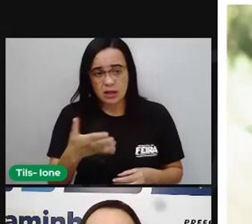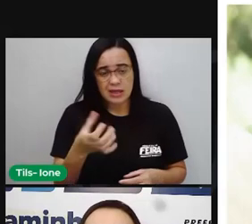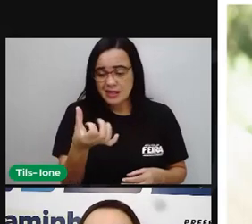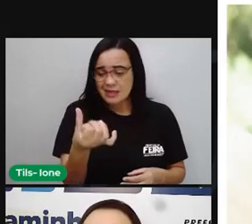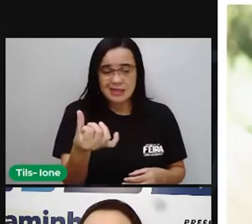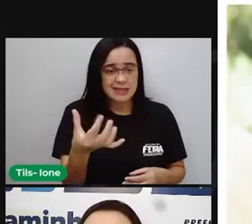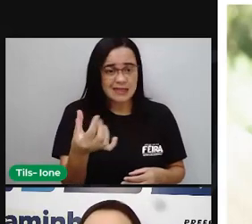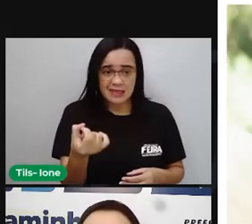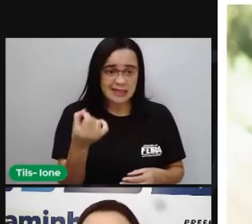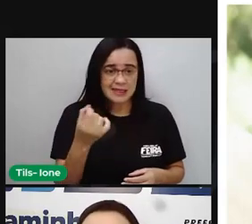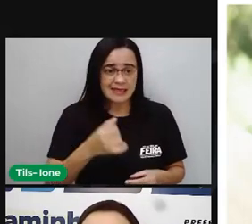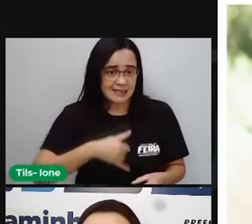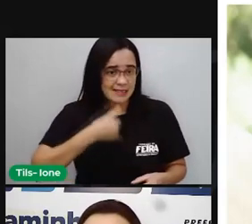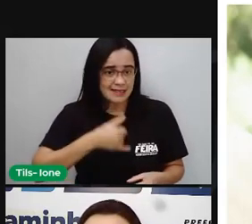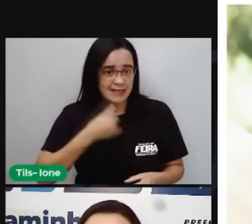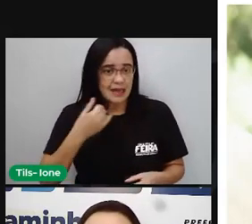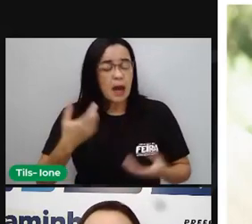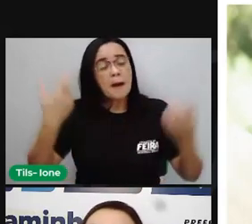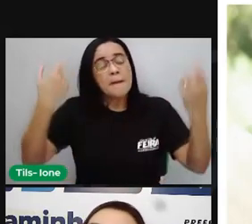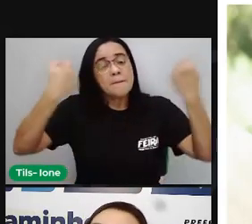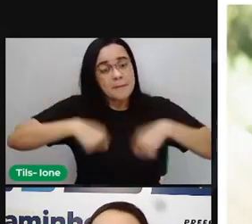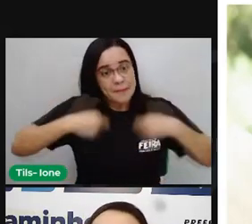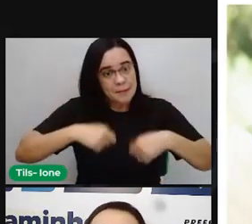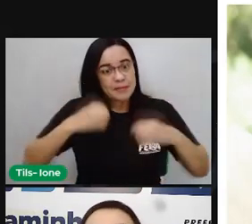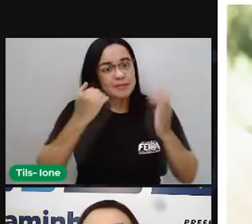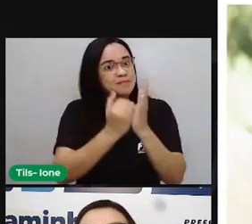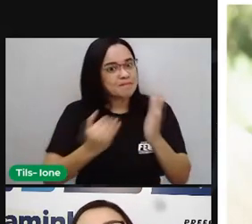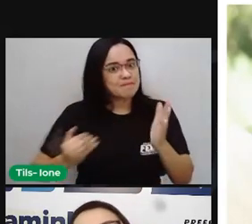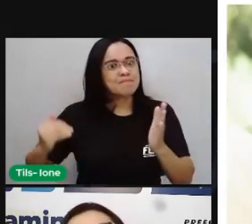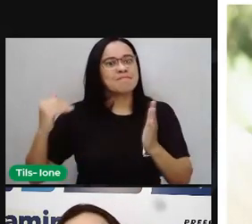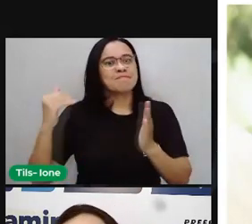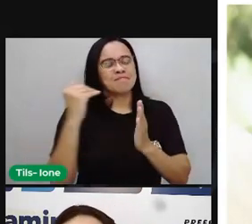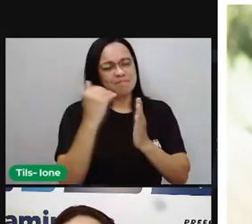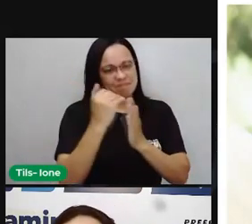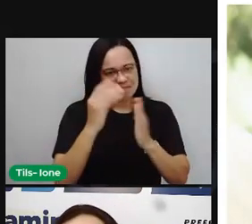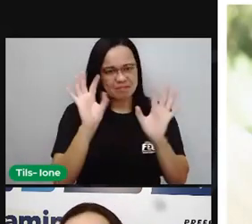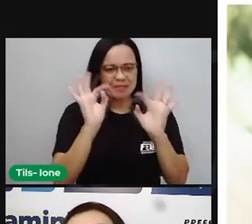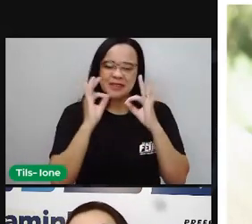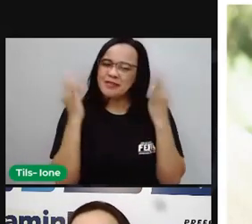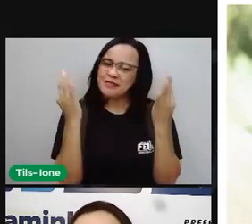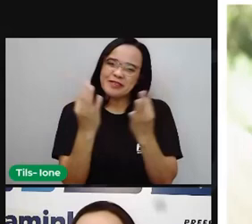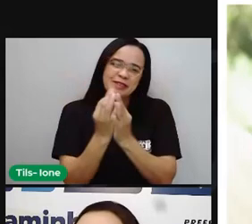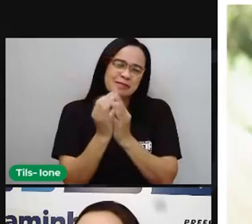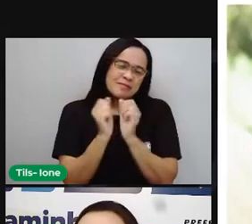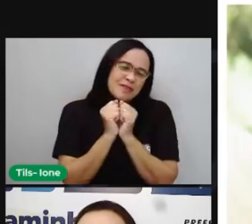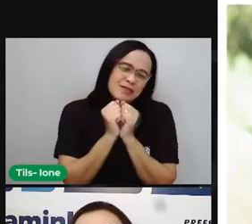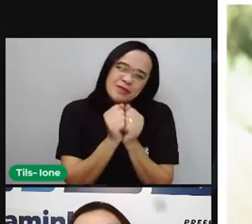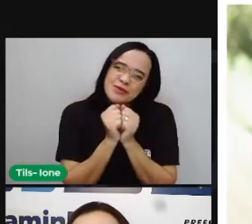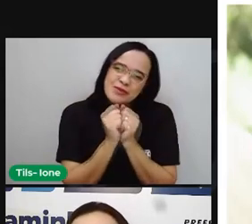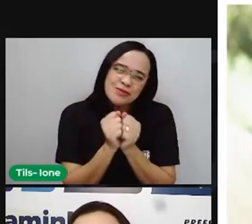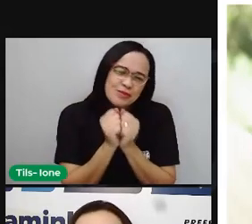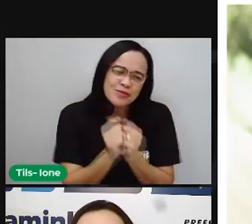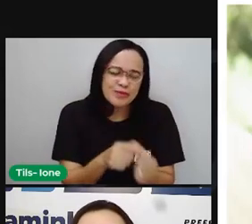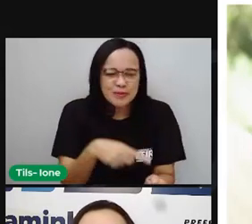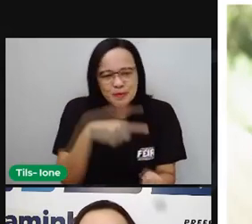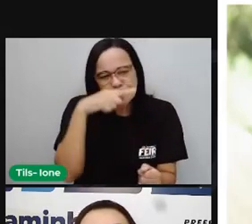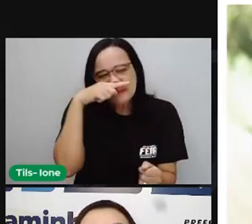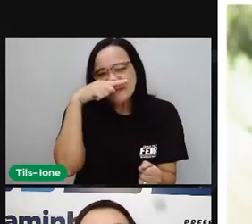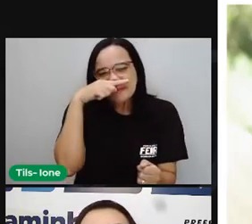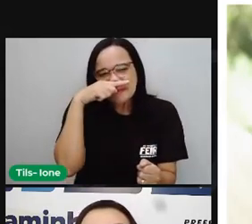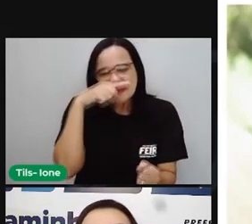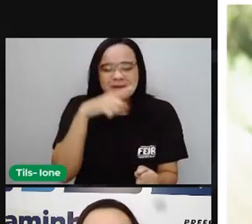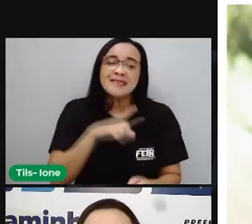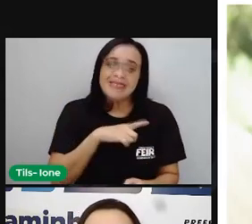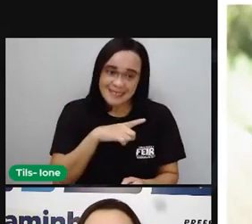existe uma necessidade afetiva muito grande de ter pessoas que eles gostam, né? Que eles cuidaram ali perto.